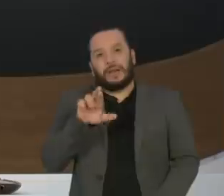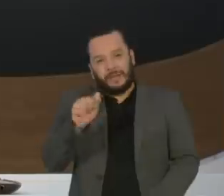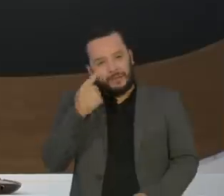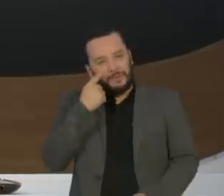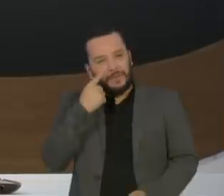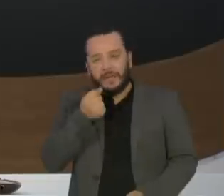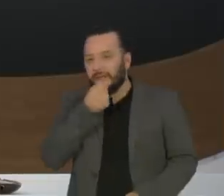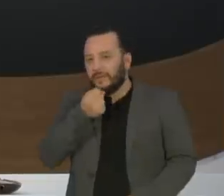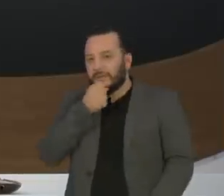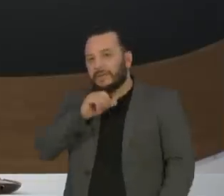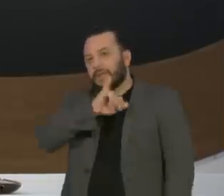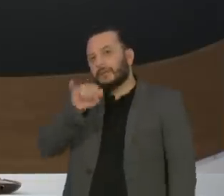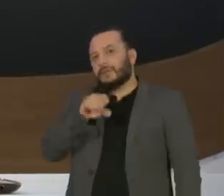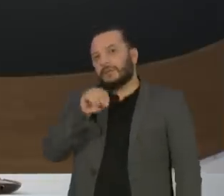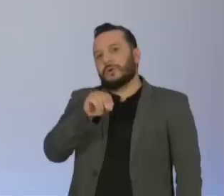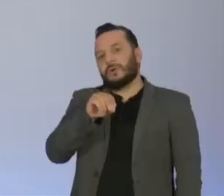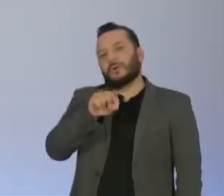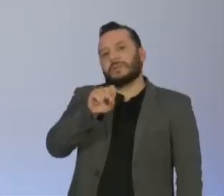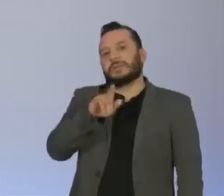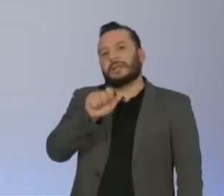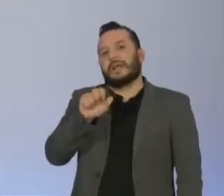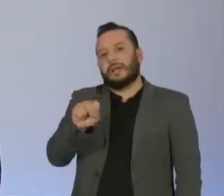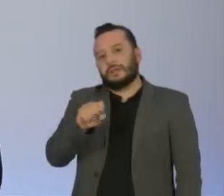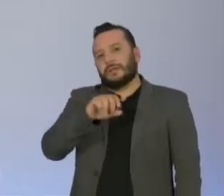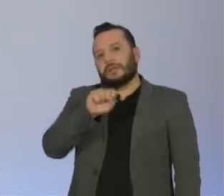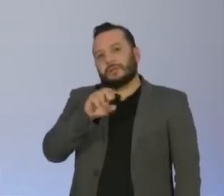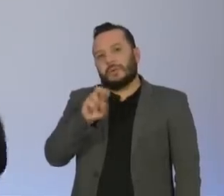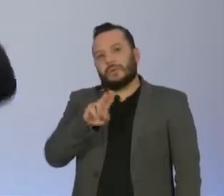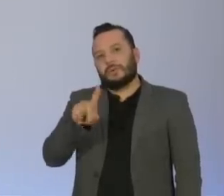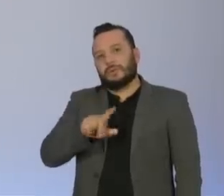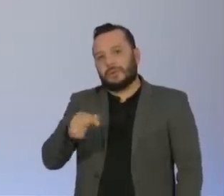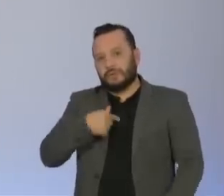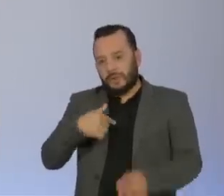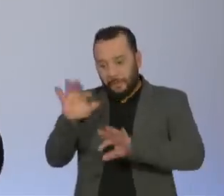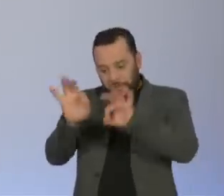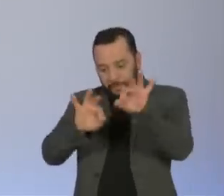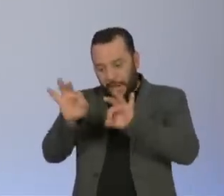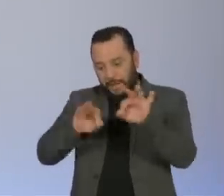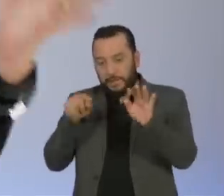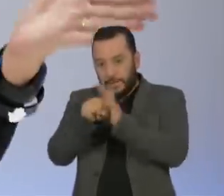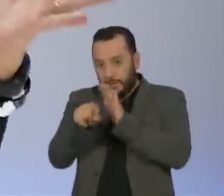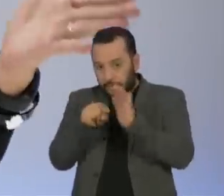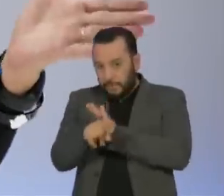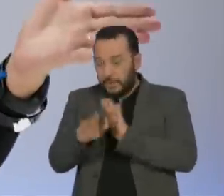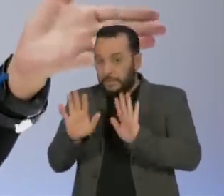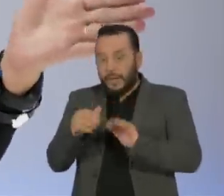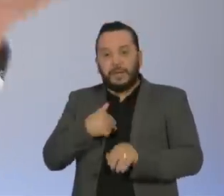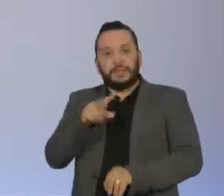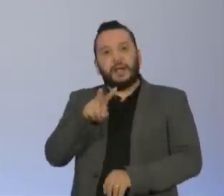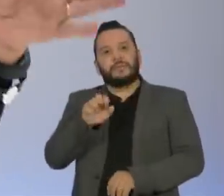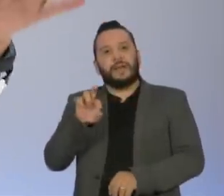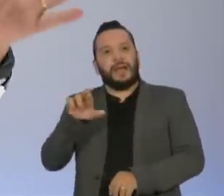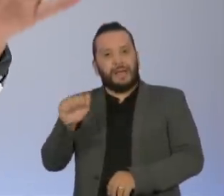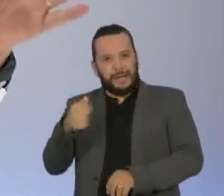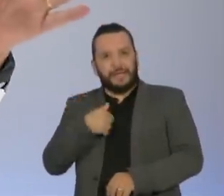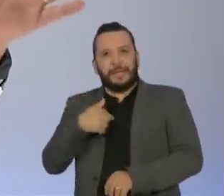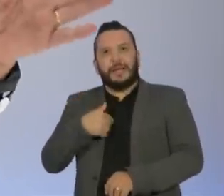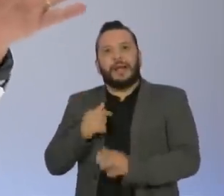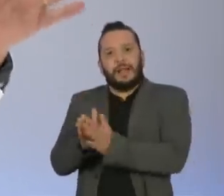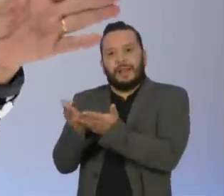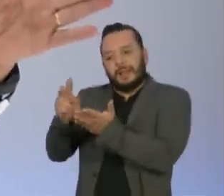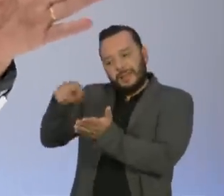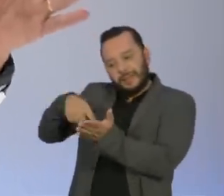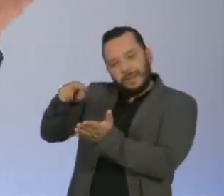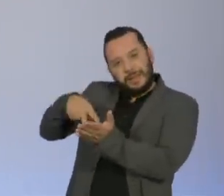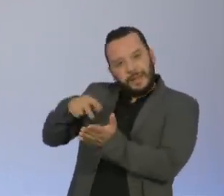Josias de Souza também, e eu tinha até preparado já umas perguntinhas que vou dar um jeito de fazer, mas quando a Vera abriu o programa e começou a ler aquela parte